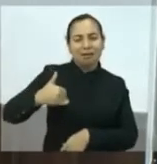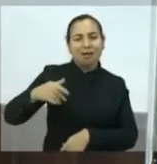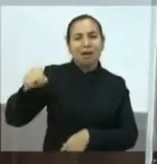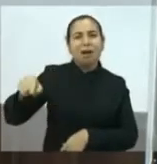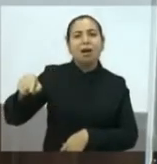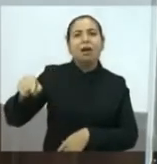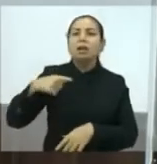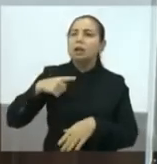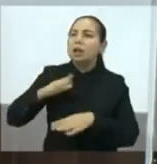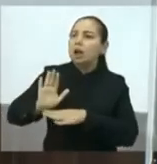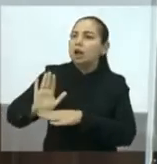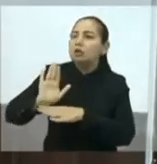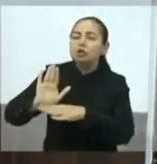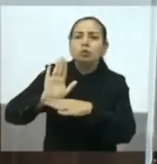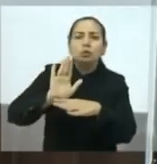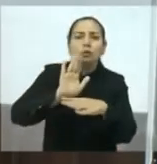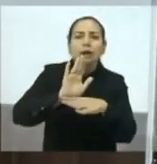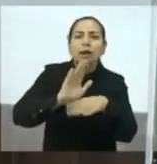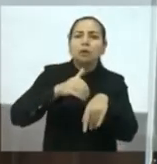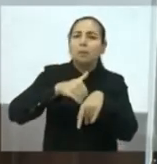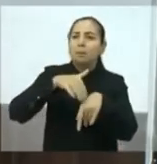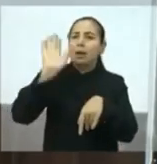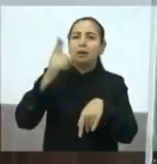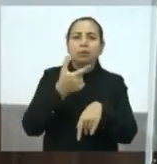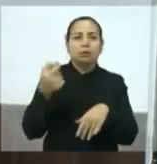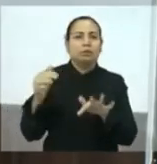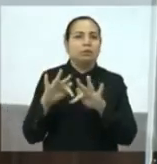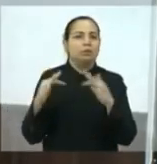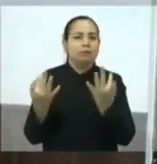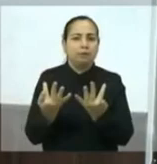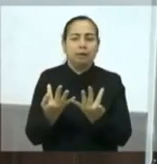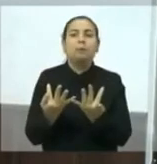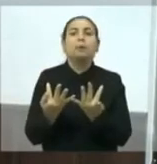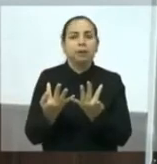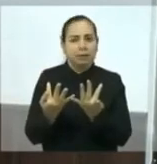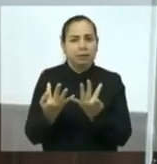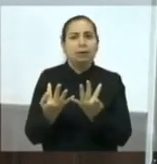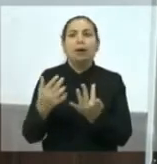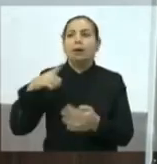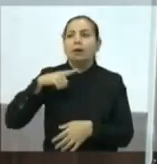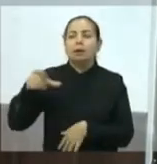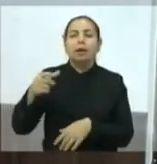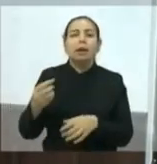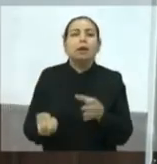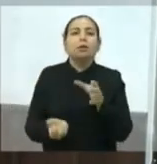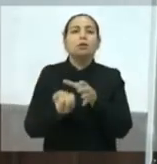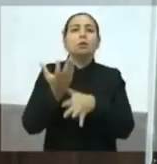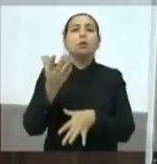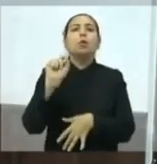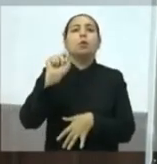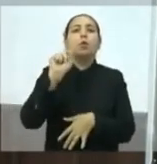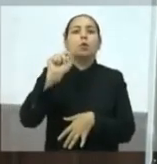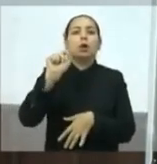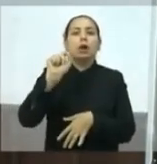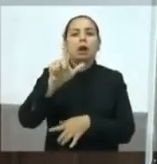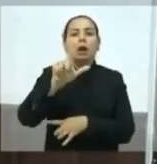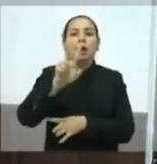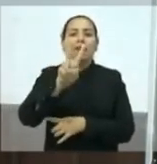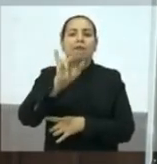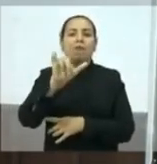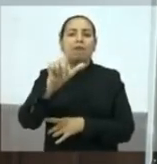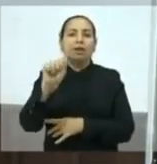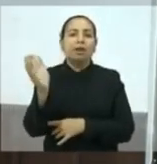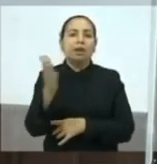construímos o Vila do Mar. Da mesma maneira, para concluir